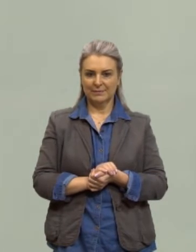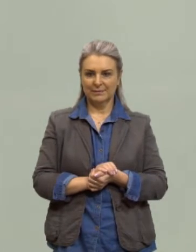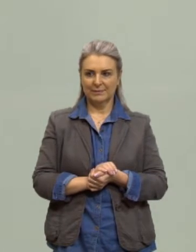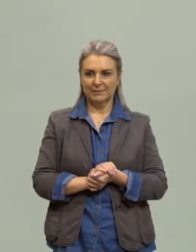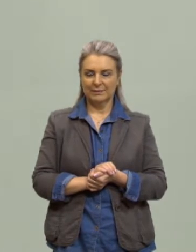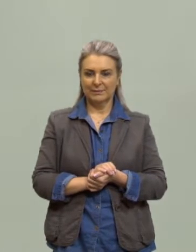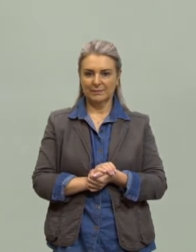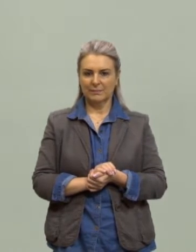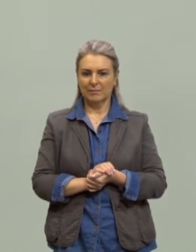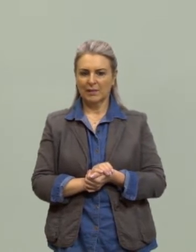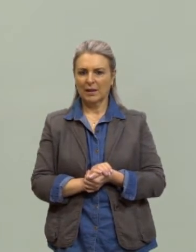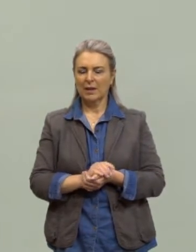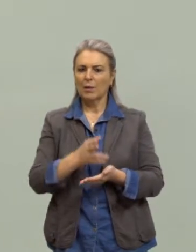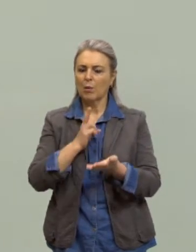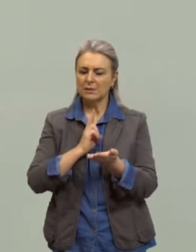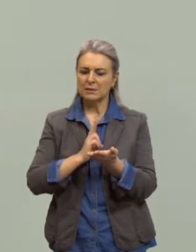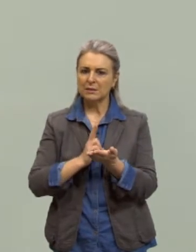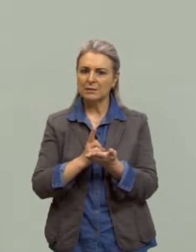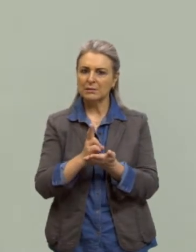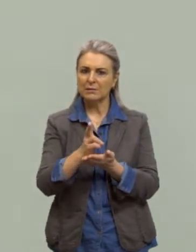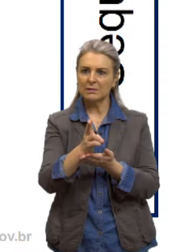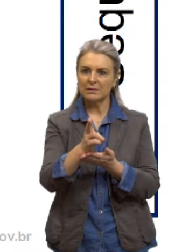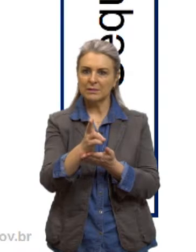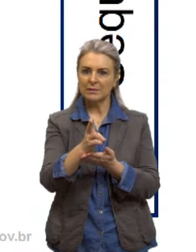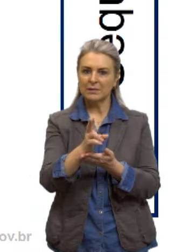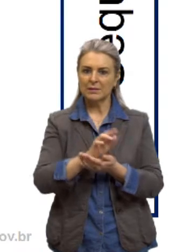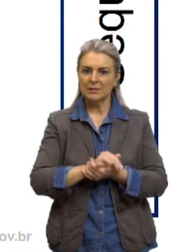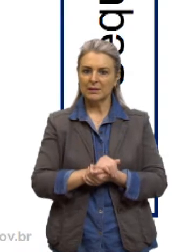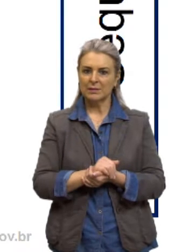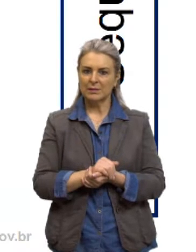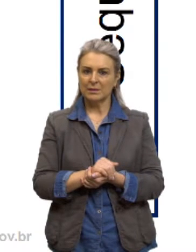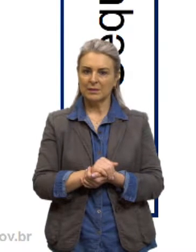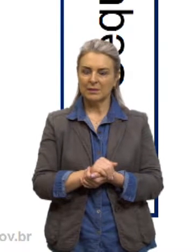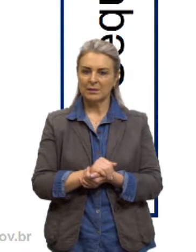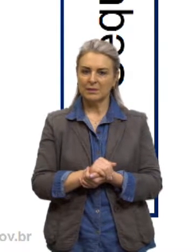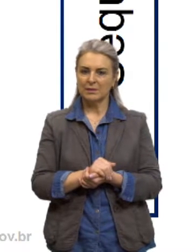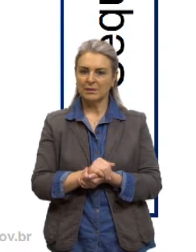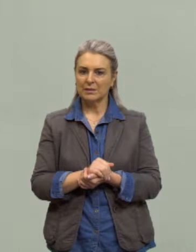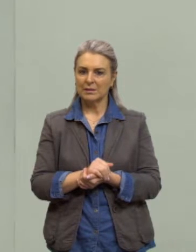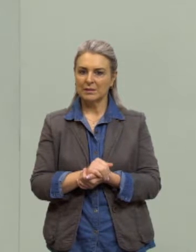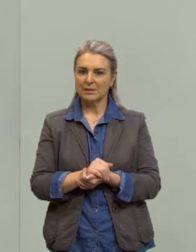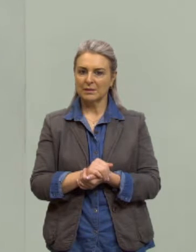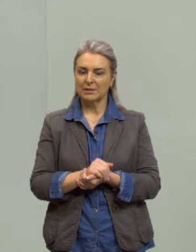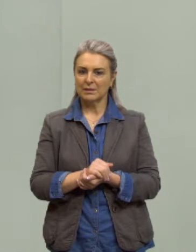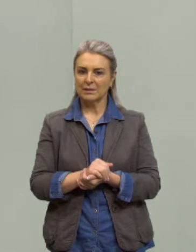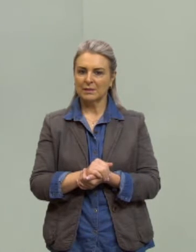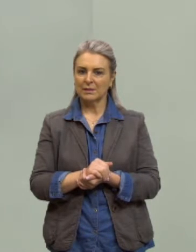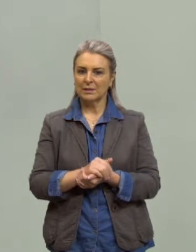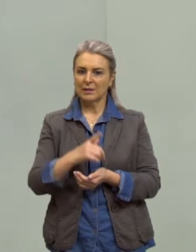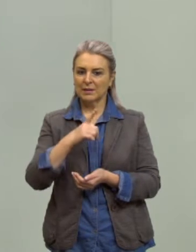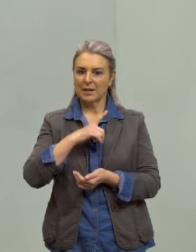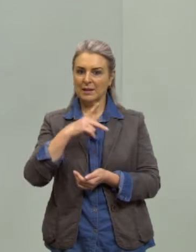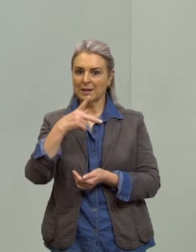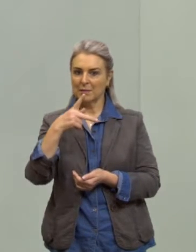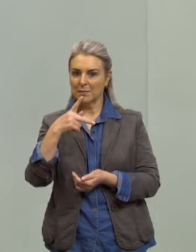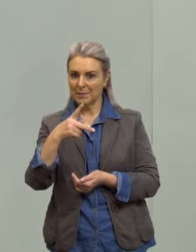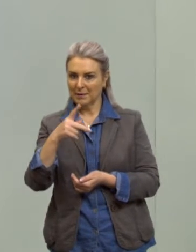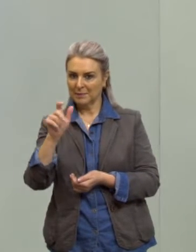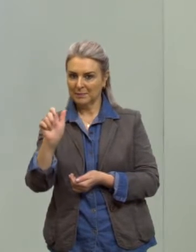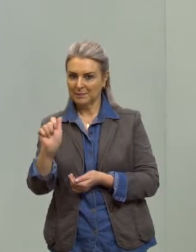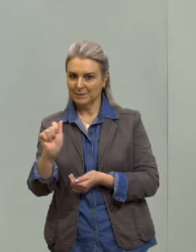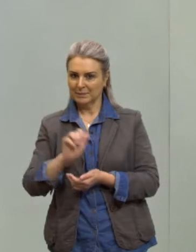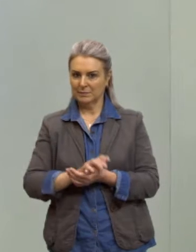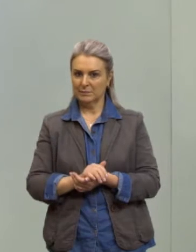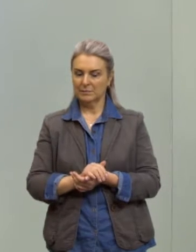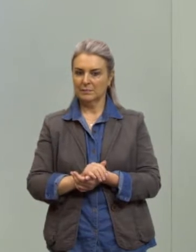Estas sequências, elas têm essa progressão aritmética, ela tem